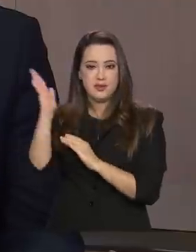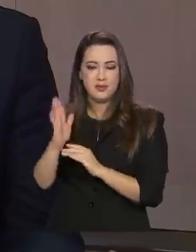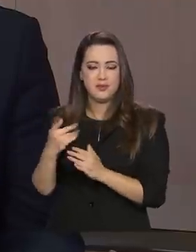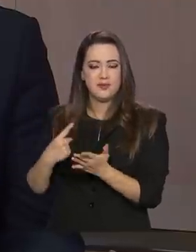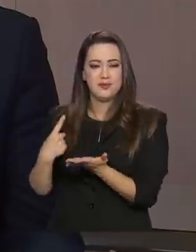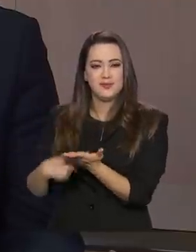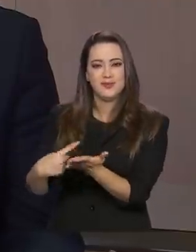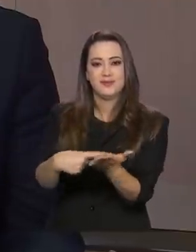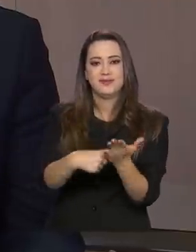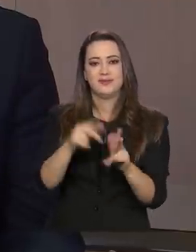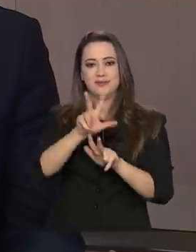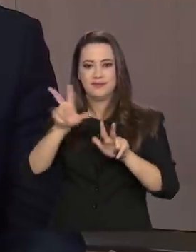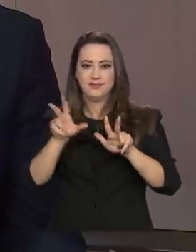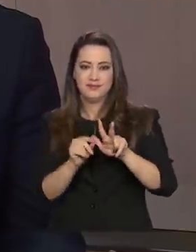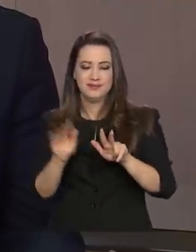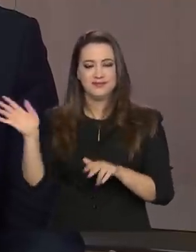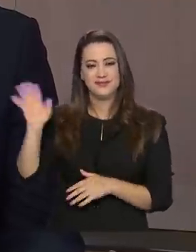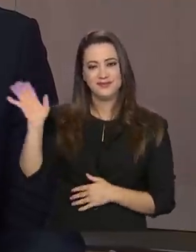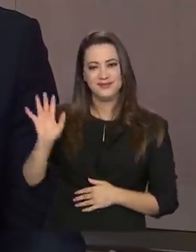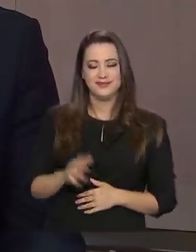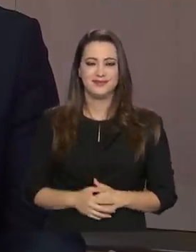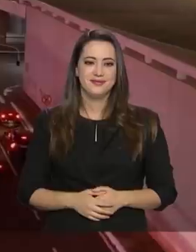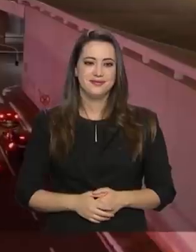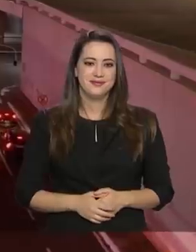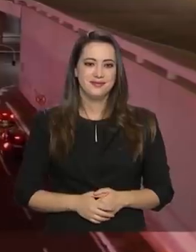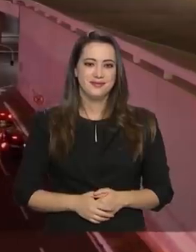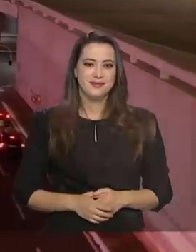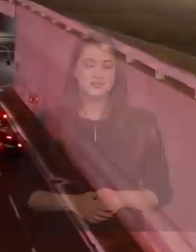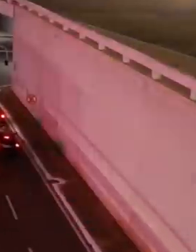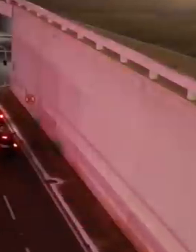pauta aqui na TV Brasil. Até o próximo programa.